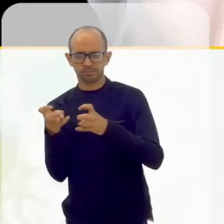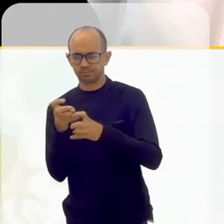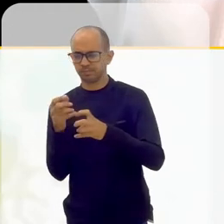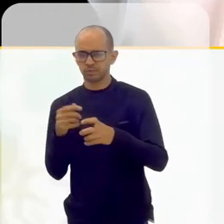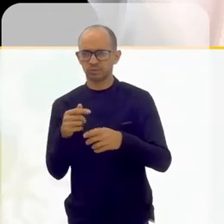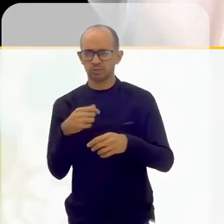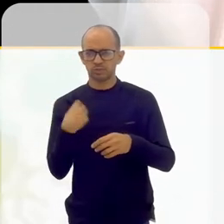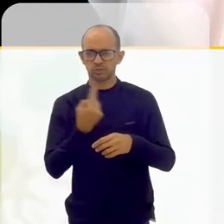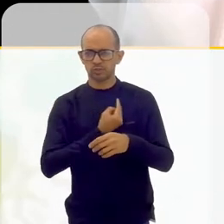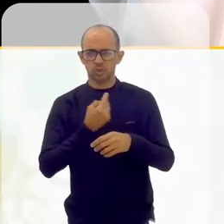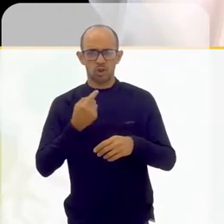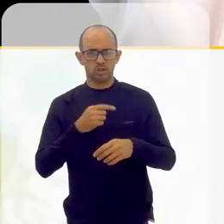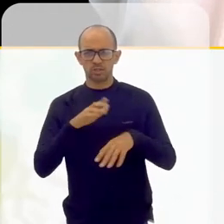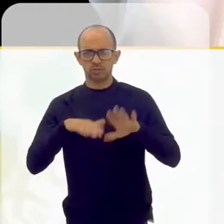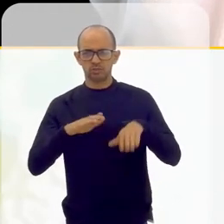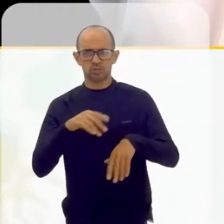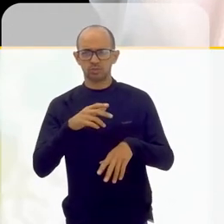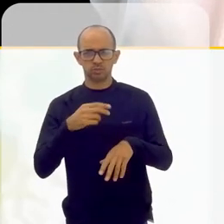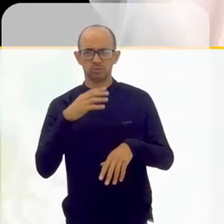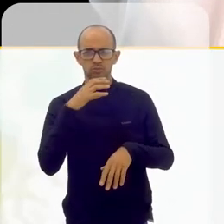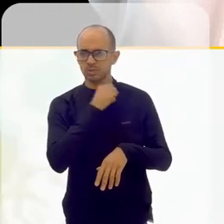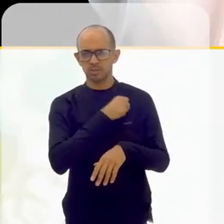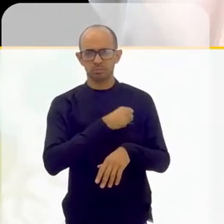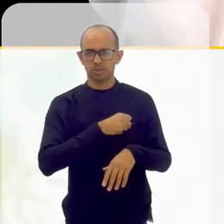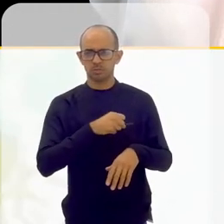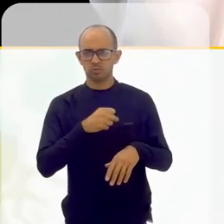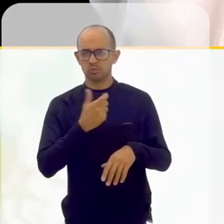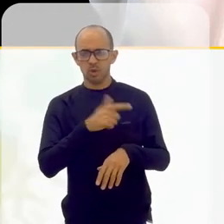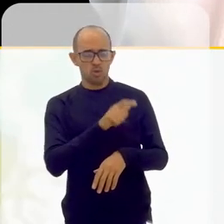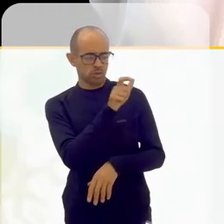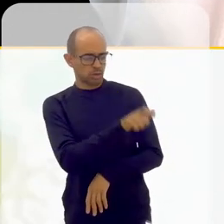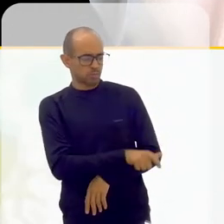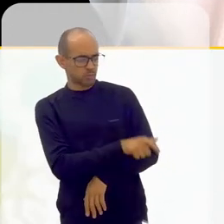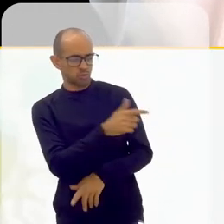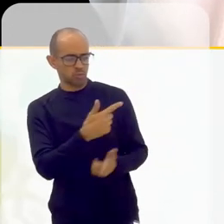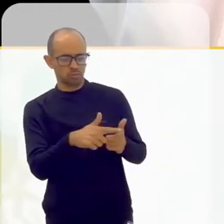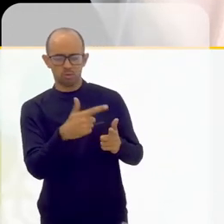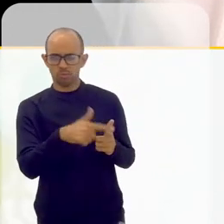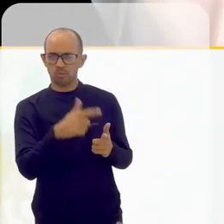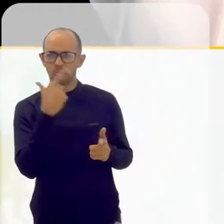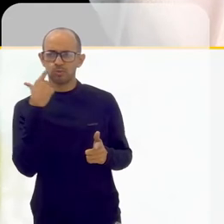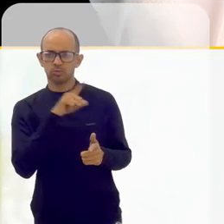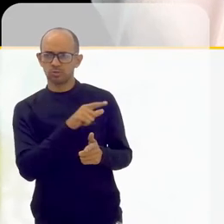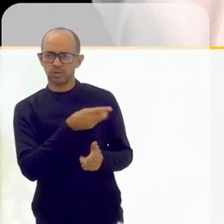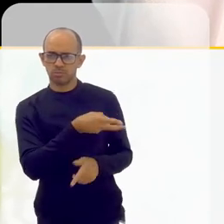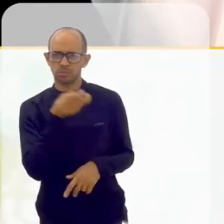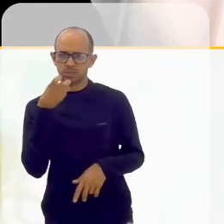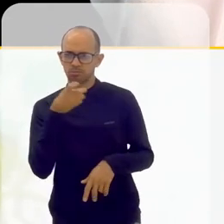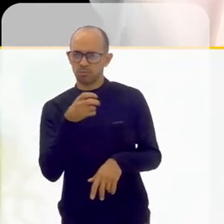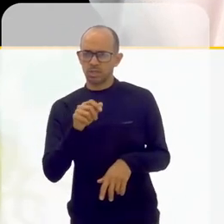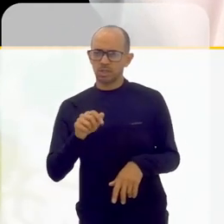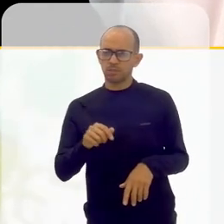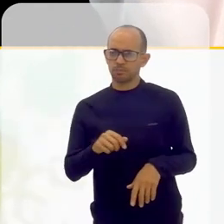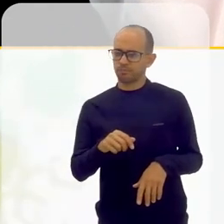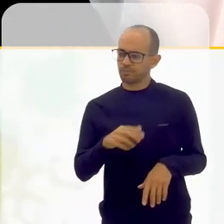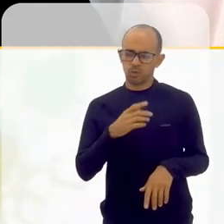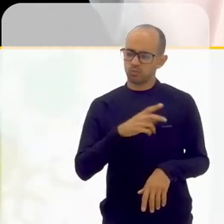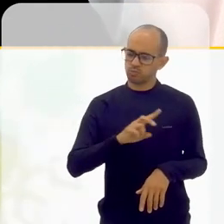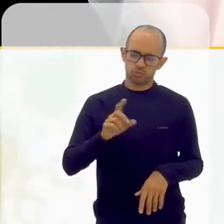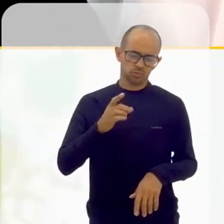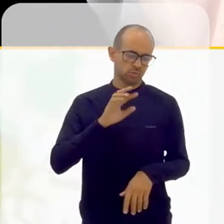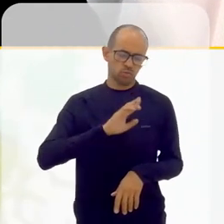perceber coisas que nós não percebemos, por exemplo, uma pessoa com problema. Elas conseguem capturar aquilo.